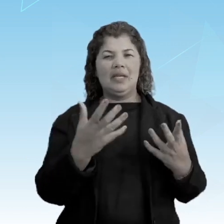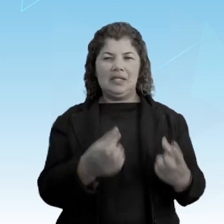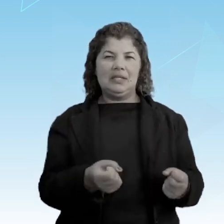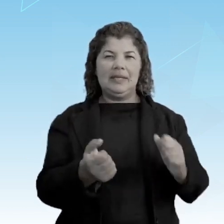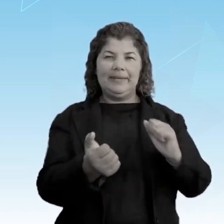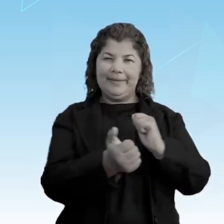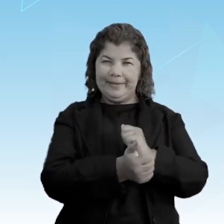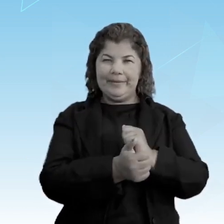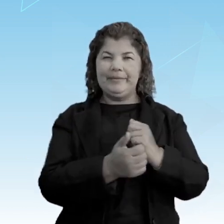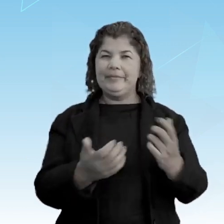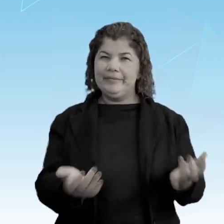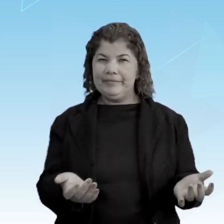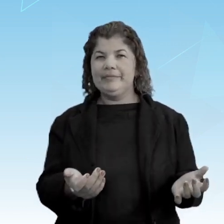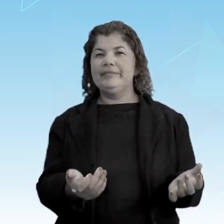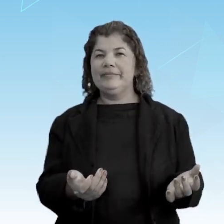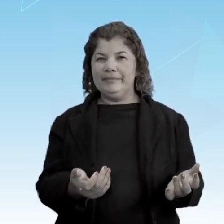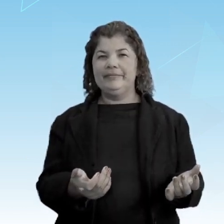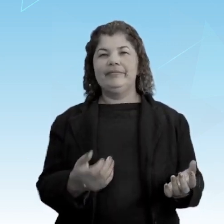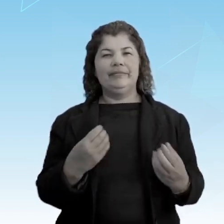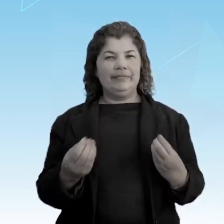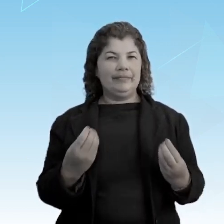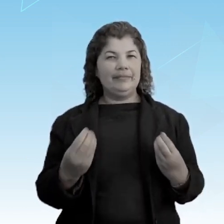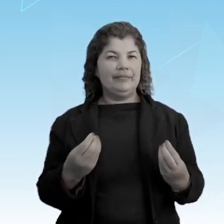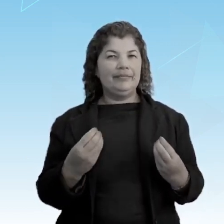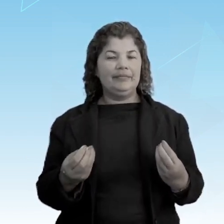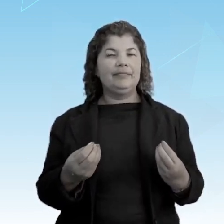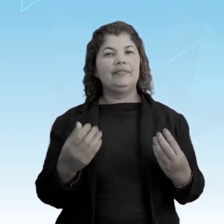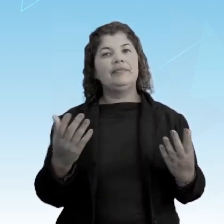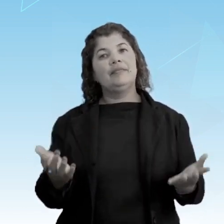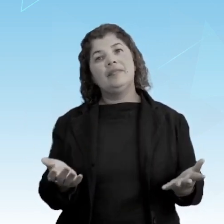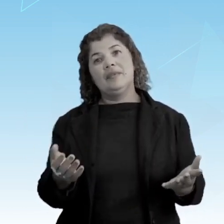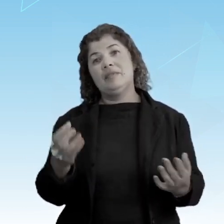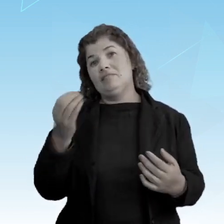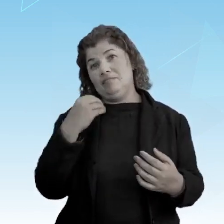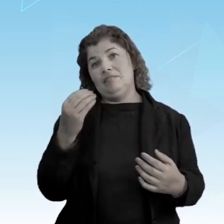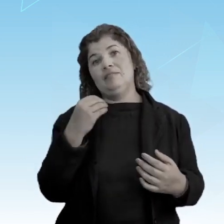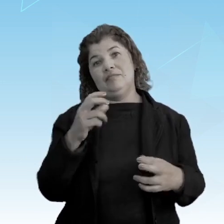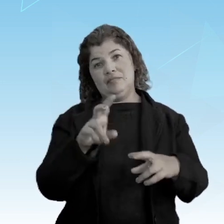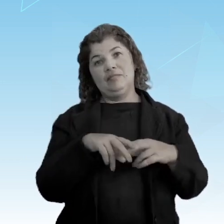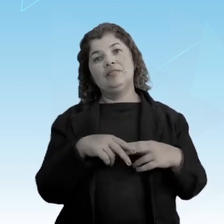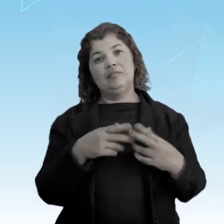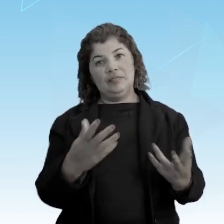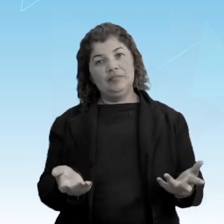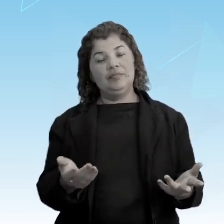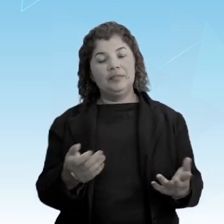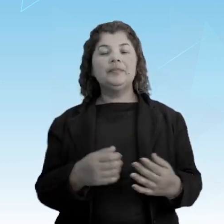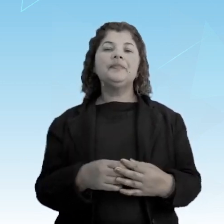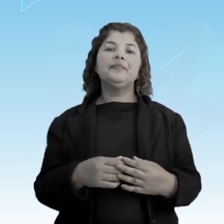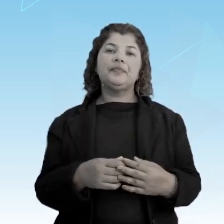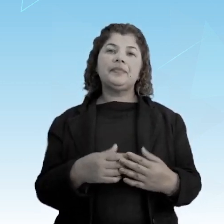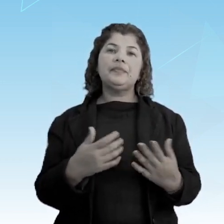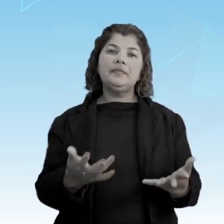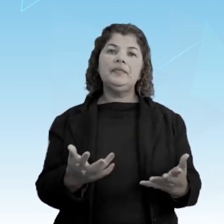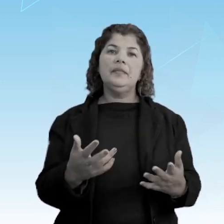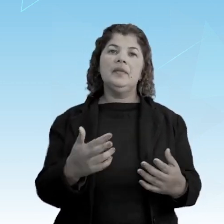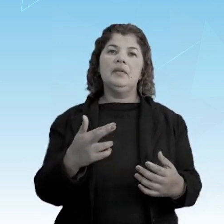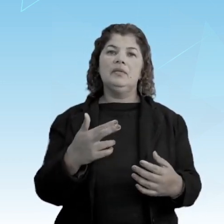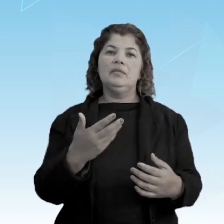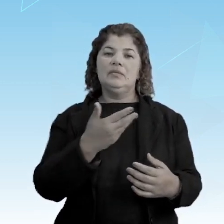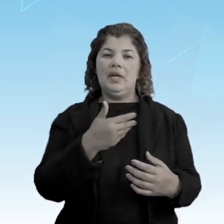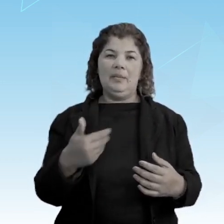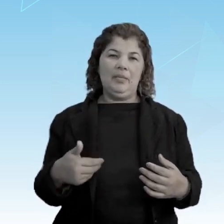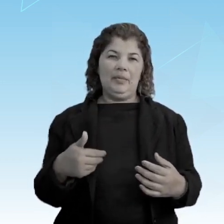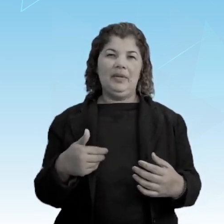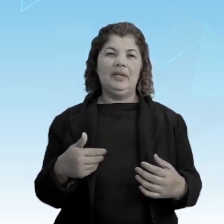escravidão? Oh, o O fato é que enfraqueceu o movimento. Então, a República Pernambucana durou apenas